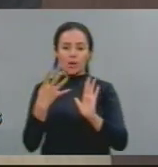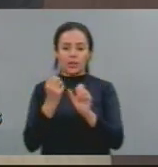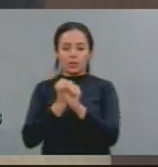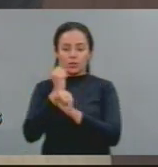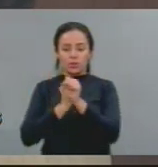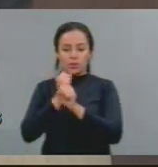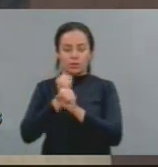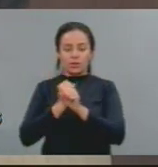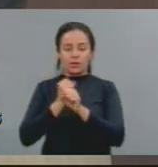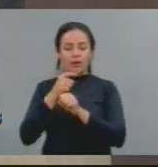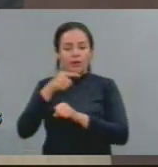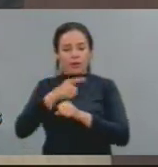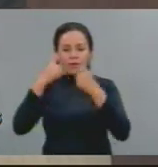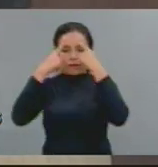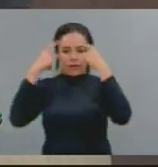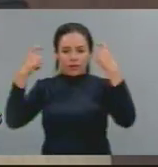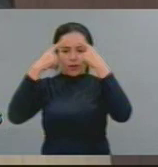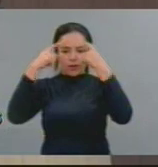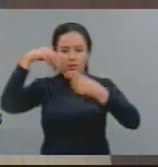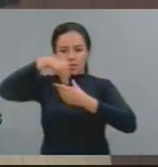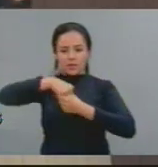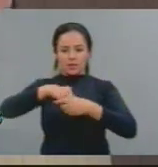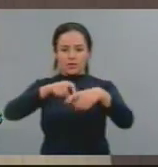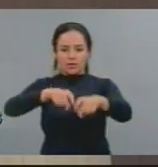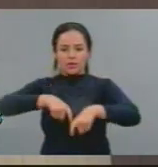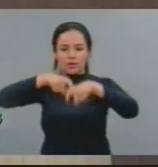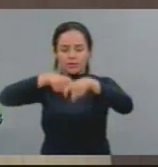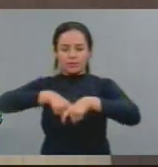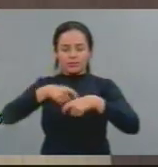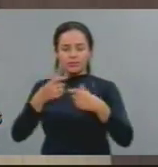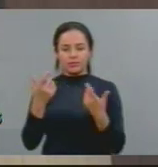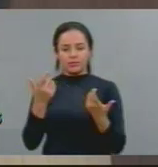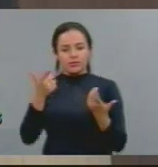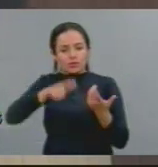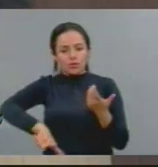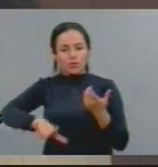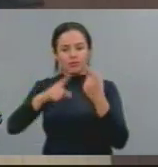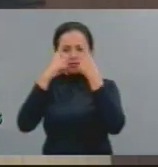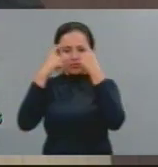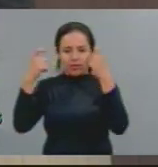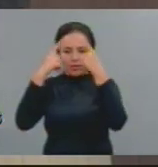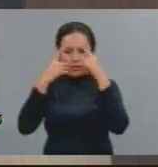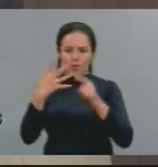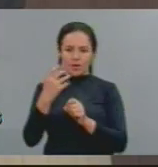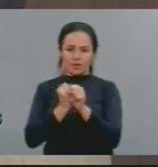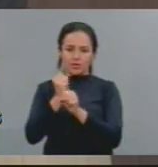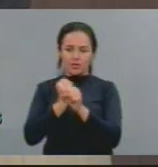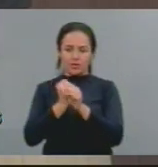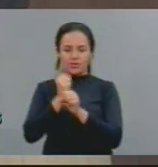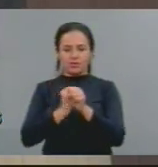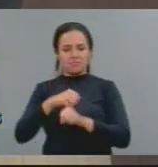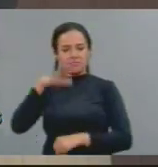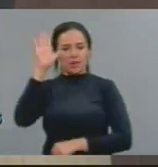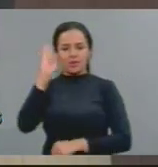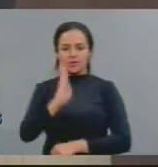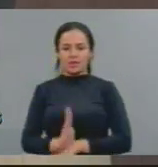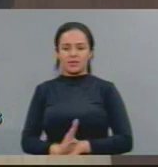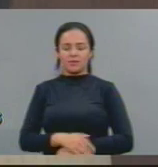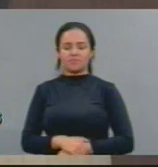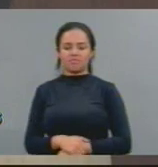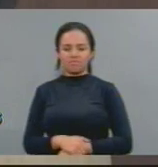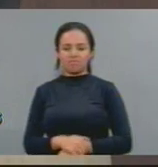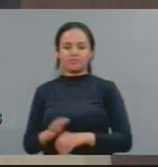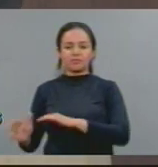de violência no campo. Mas, ainda bem, eu queria saudar a Justiça de Limoeiro do Norte, a juíza Flávia Setúbal,